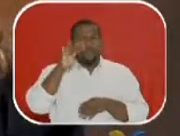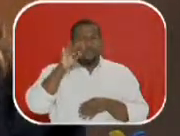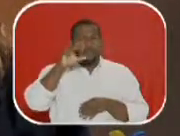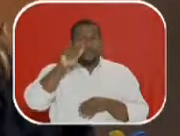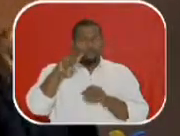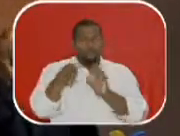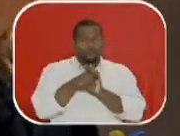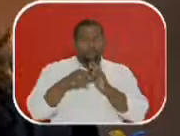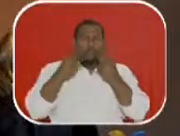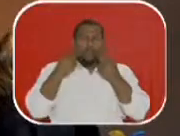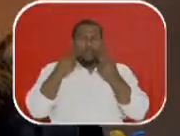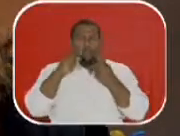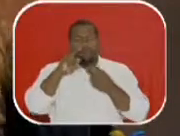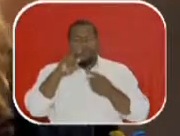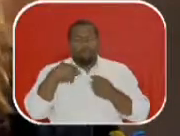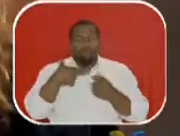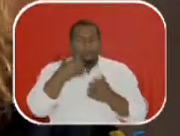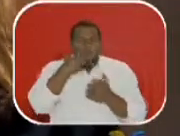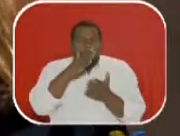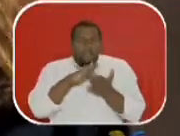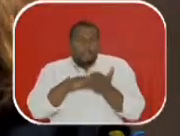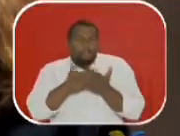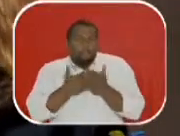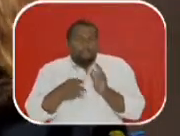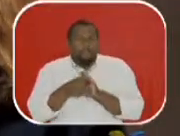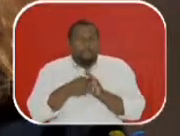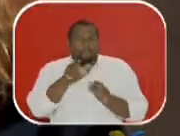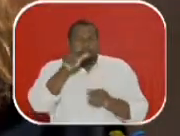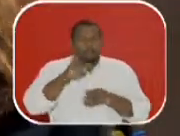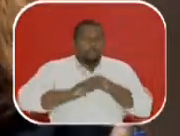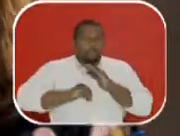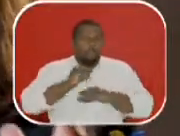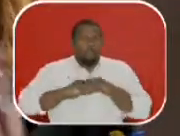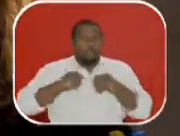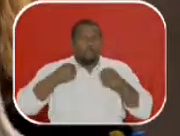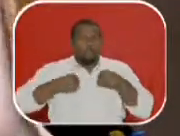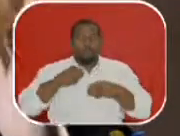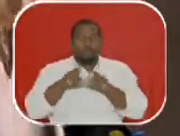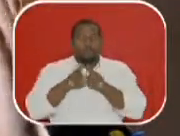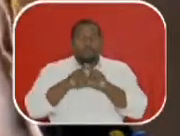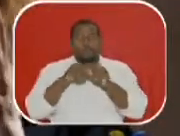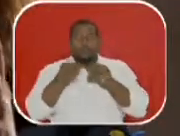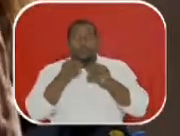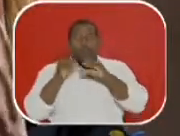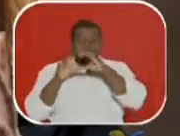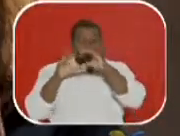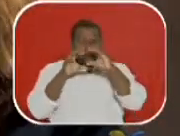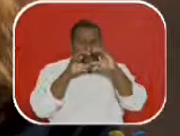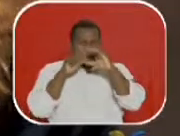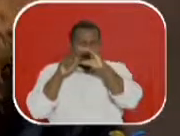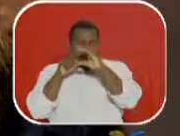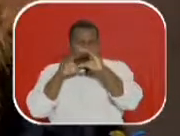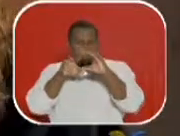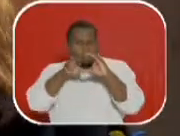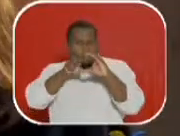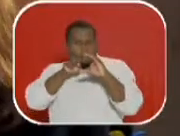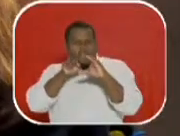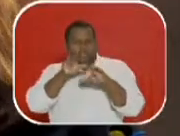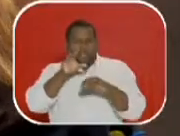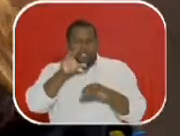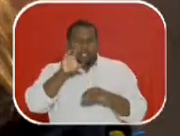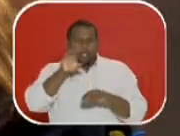seja na interpretação dos atores, seja na forma como a gente enquadra, na forma como a câmera capta aquela cena,